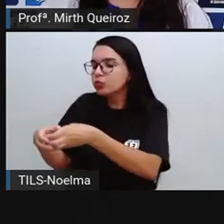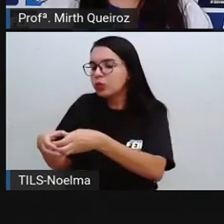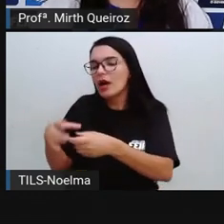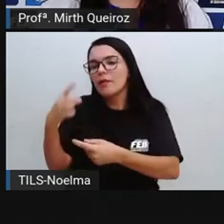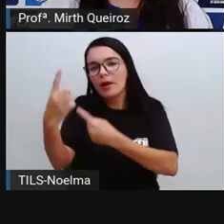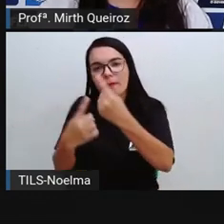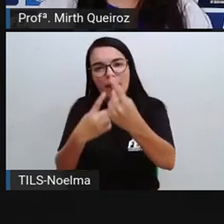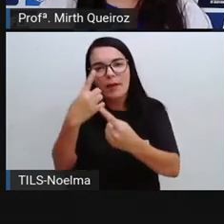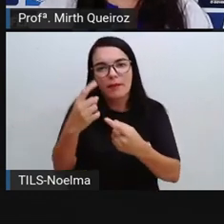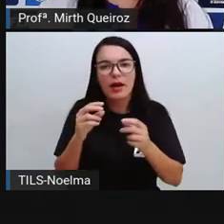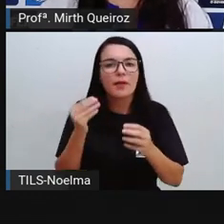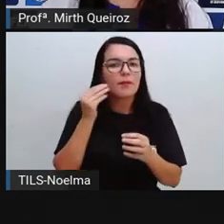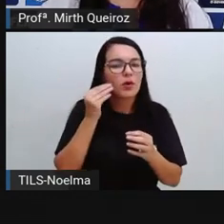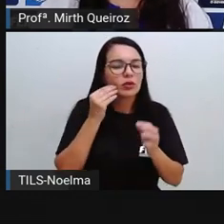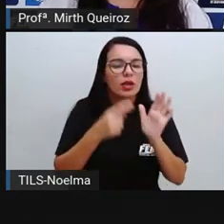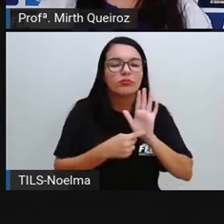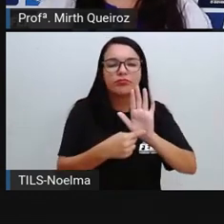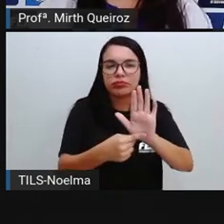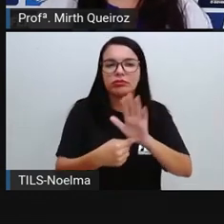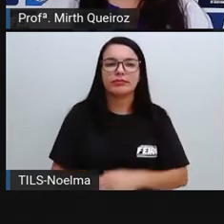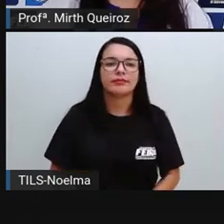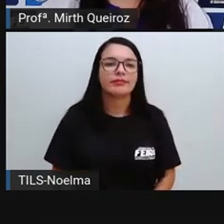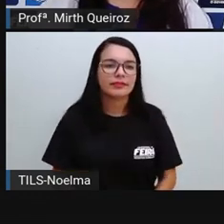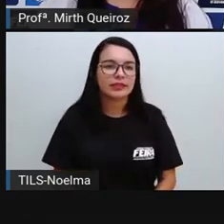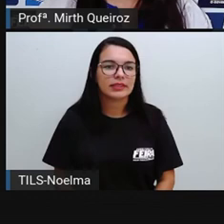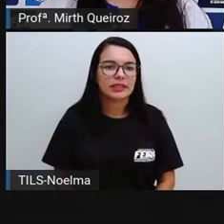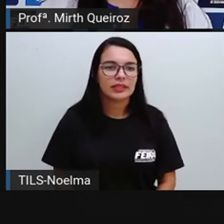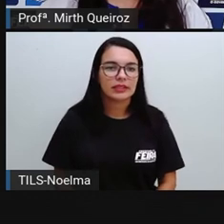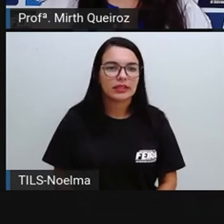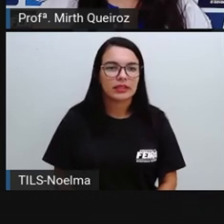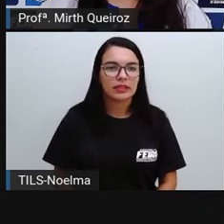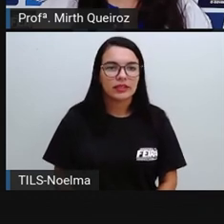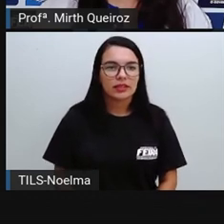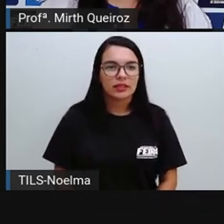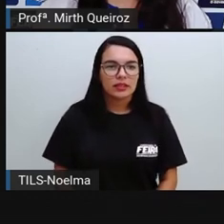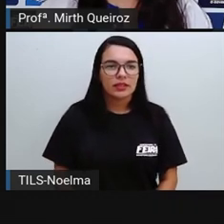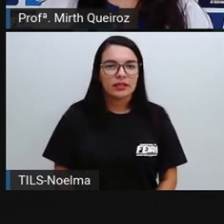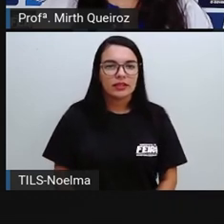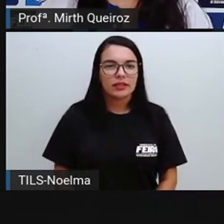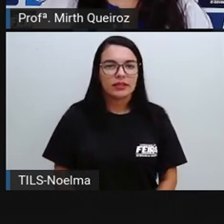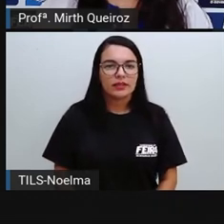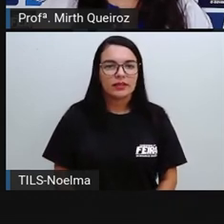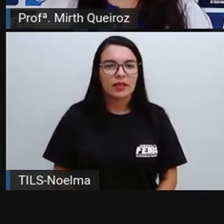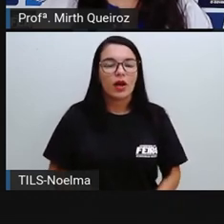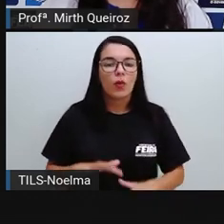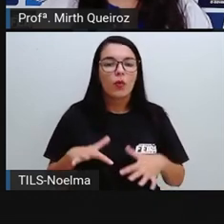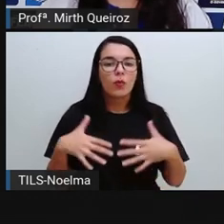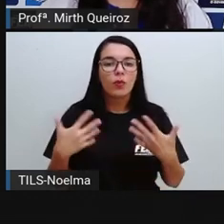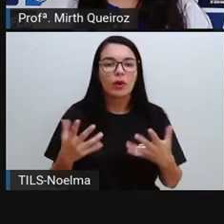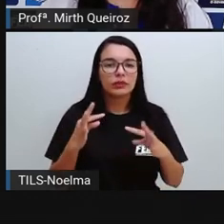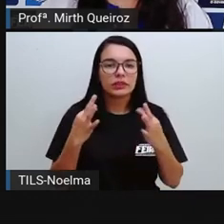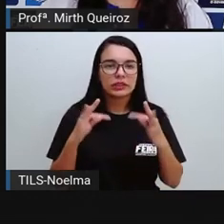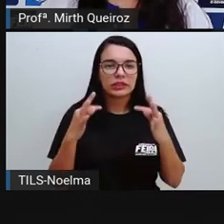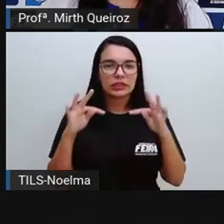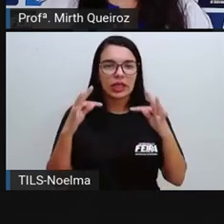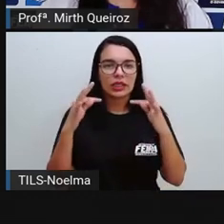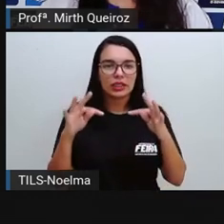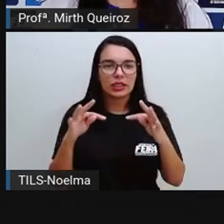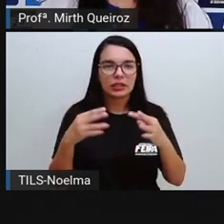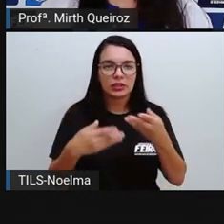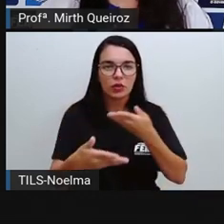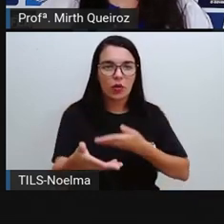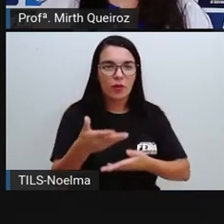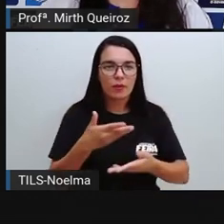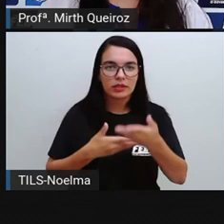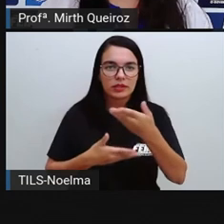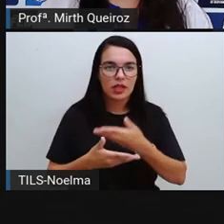comercialização desses produtos. Que técnicos são utilizados pela agricultura comercial para produzir mais com menos mão